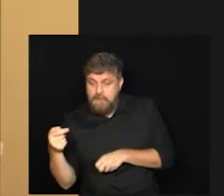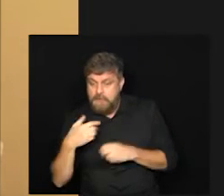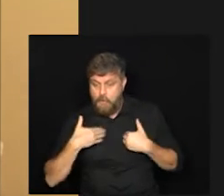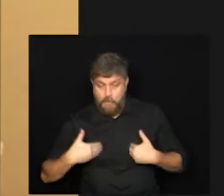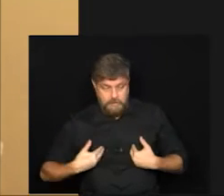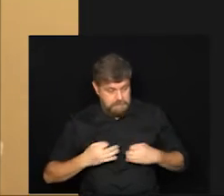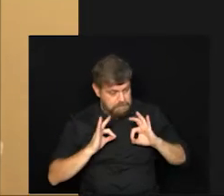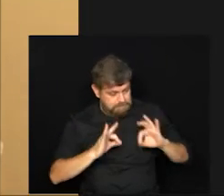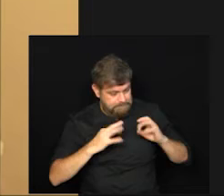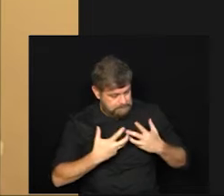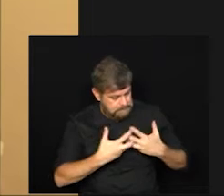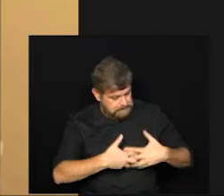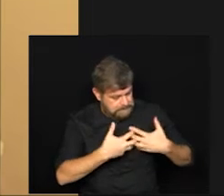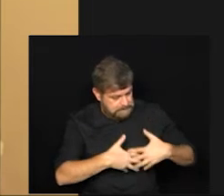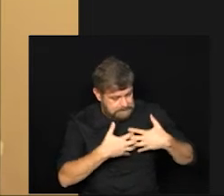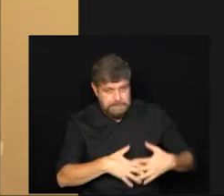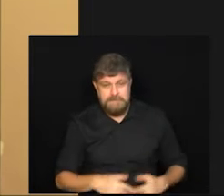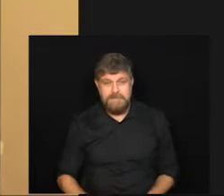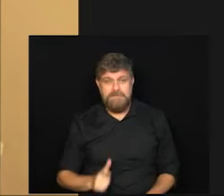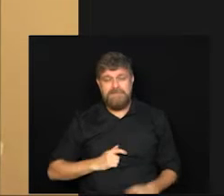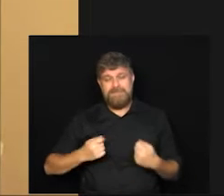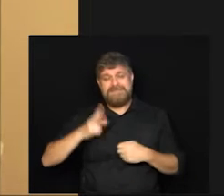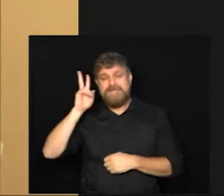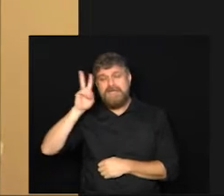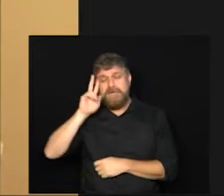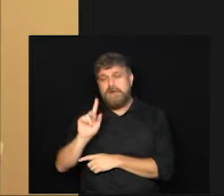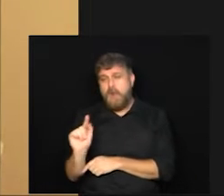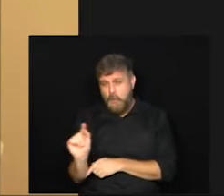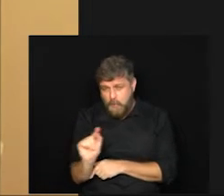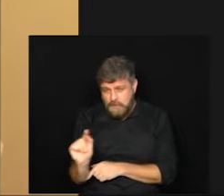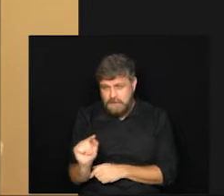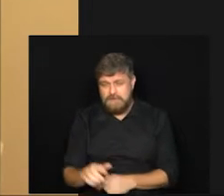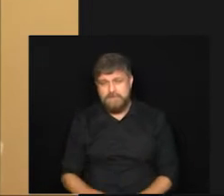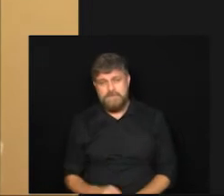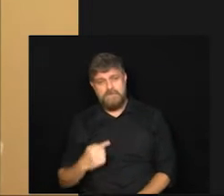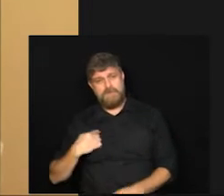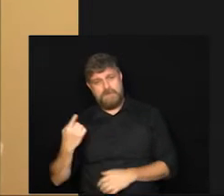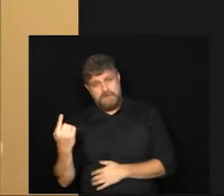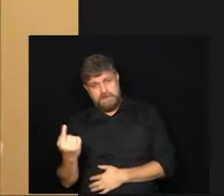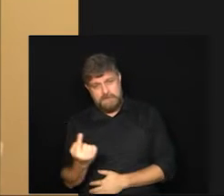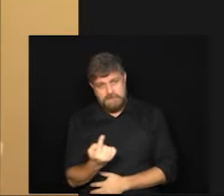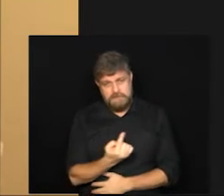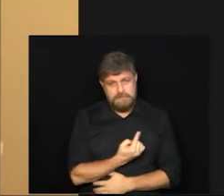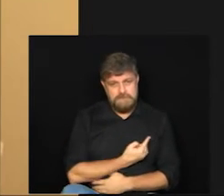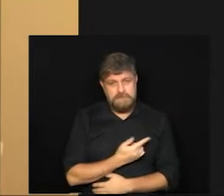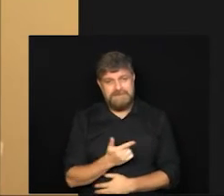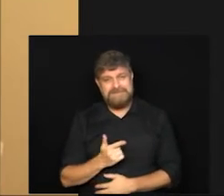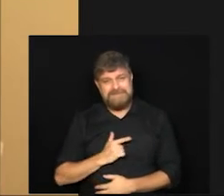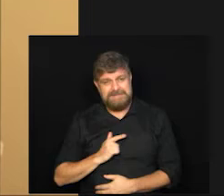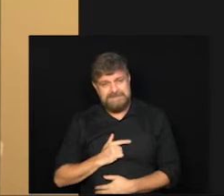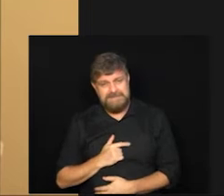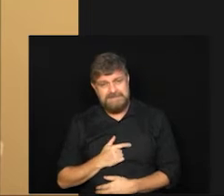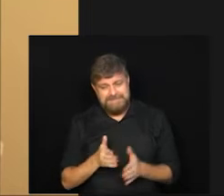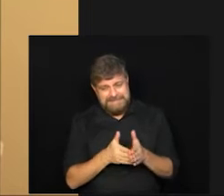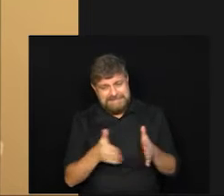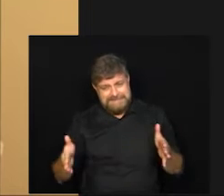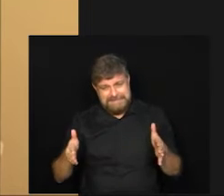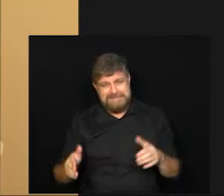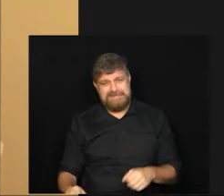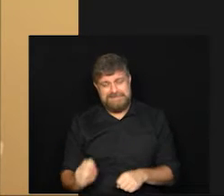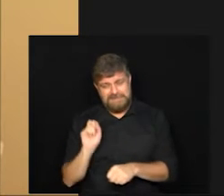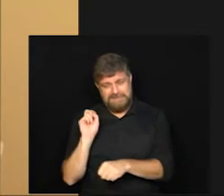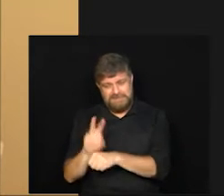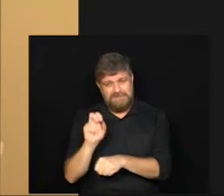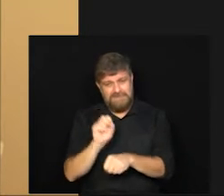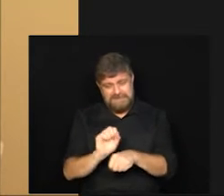reagindo agora a gente tem que lembrar Gabriel o seguinte nós estamos em plena circulação